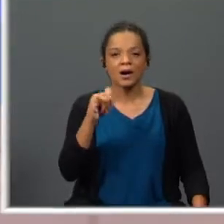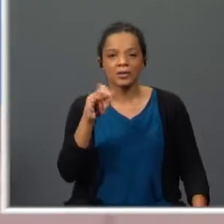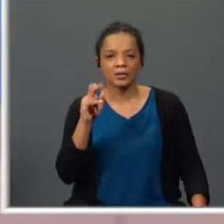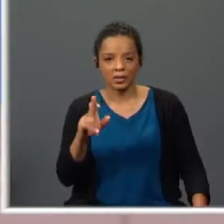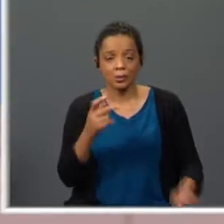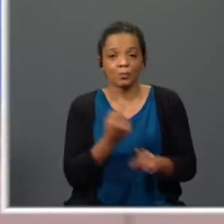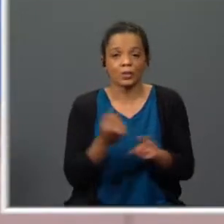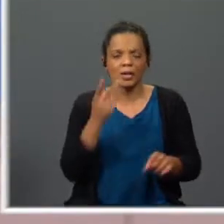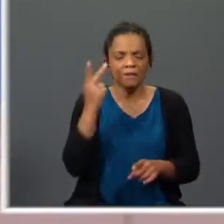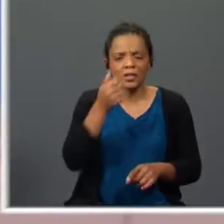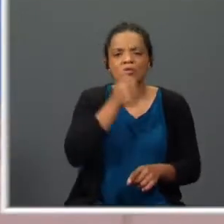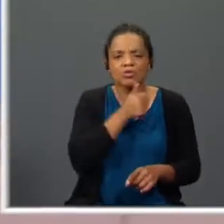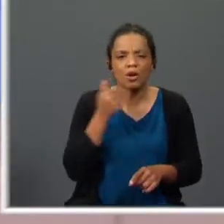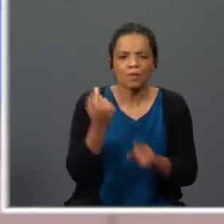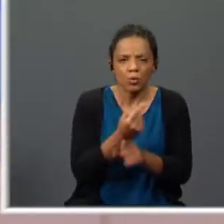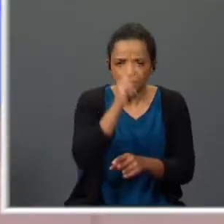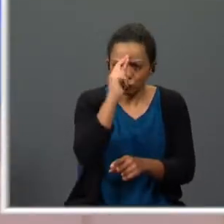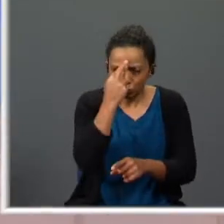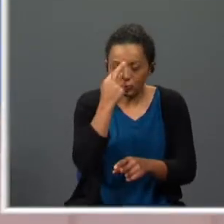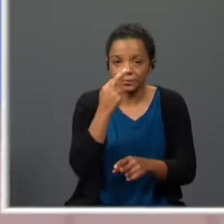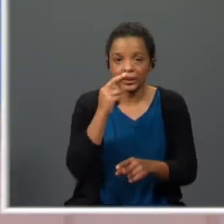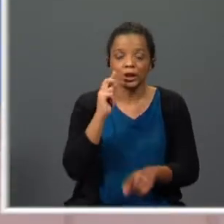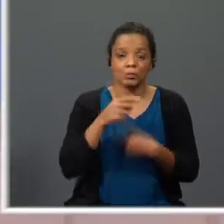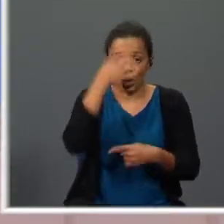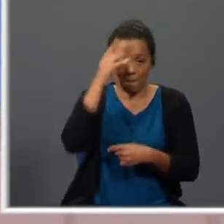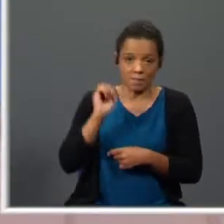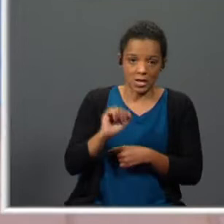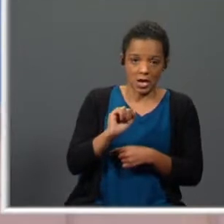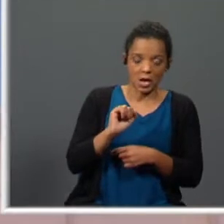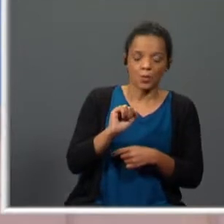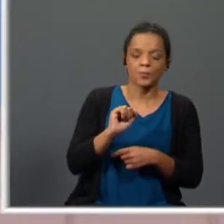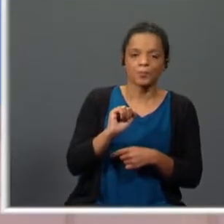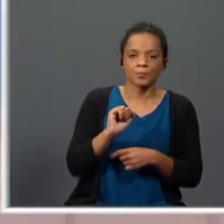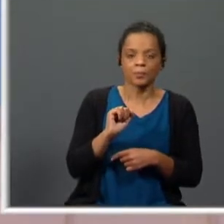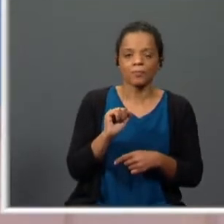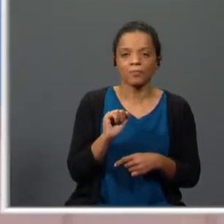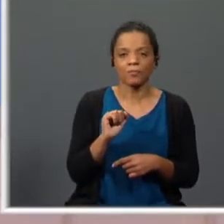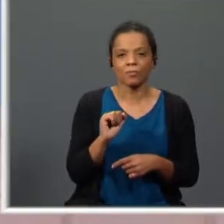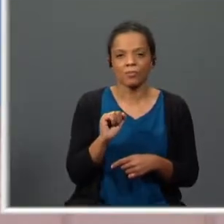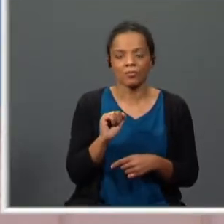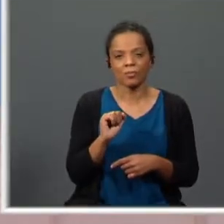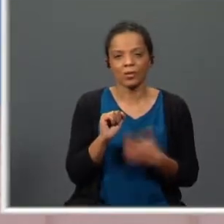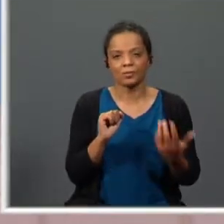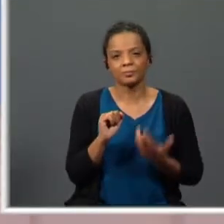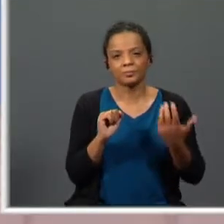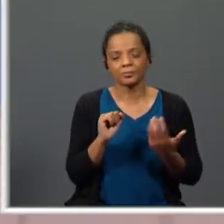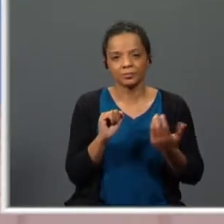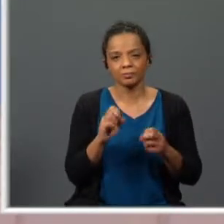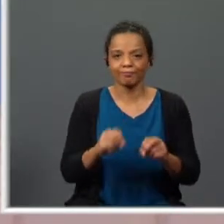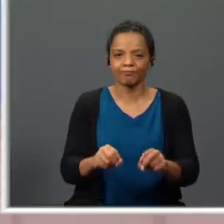suportou muitos sofrimentos que acabaram no seu entender que acabavam no seu entender por a